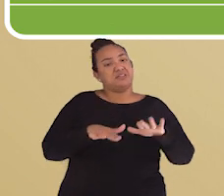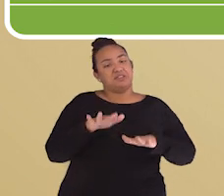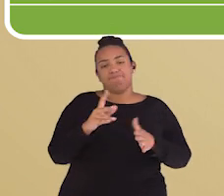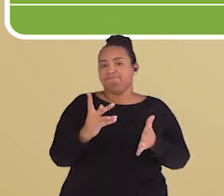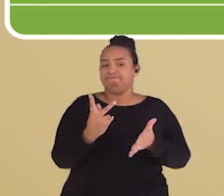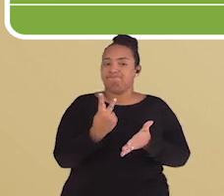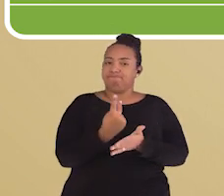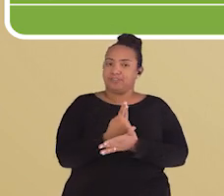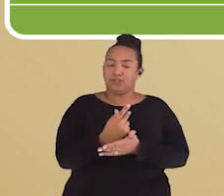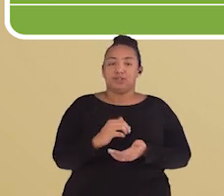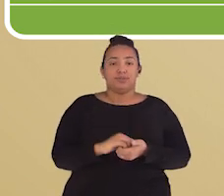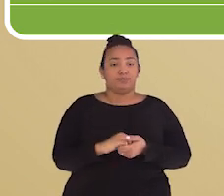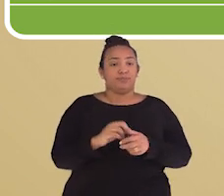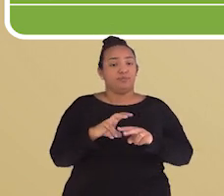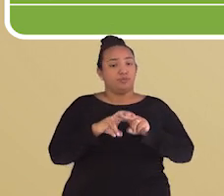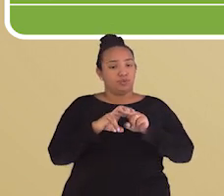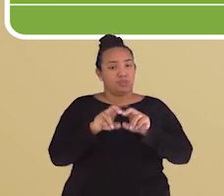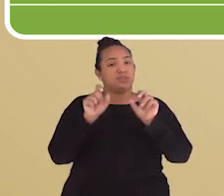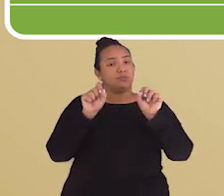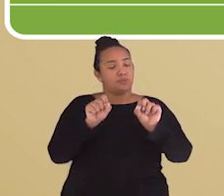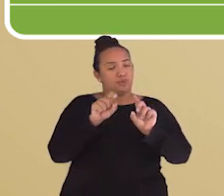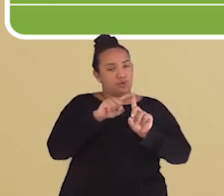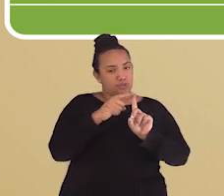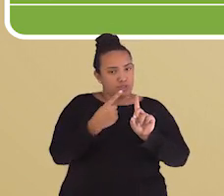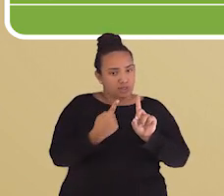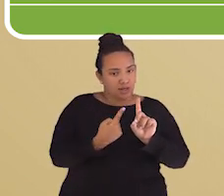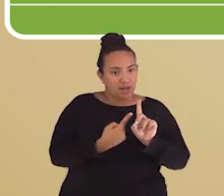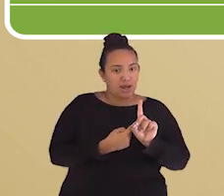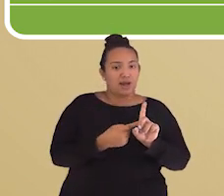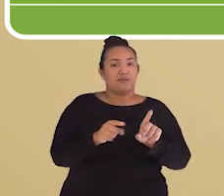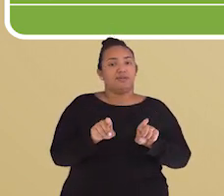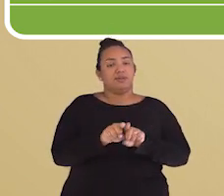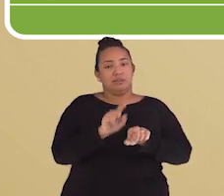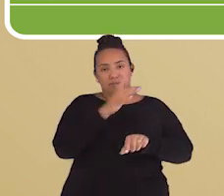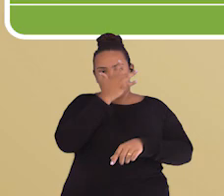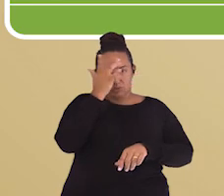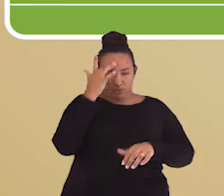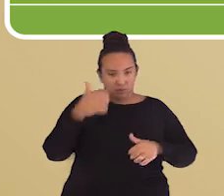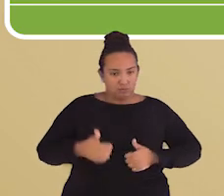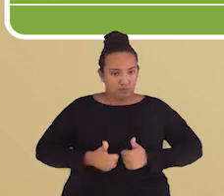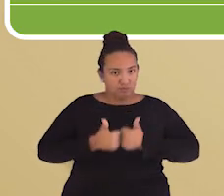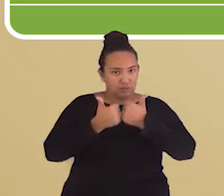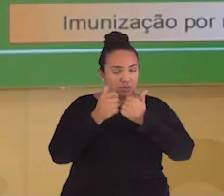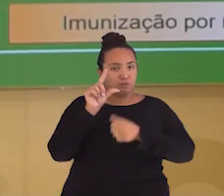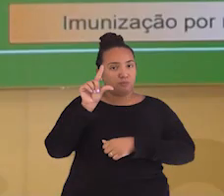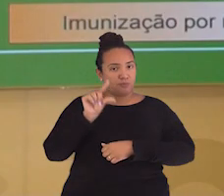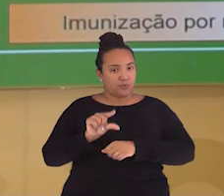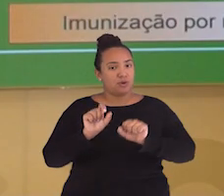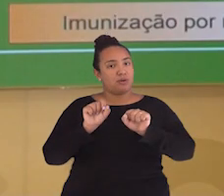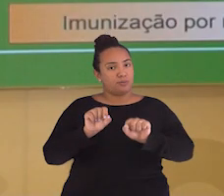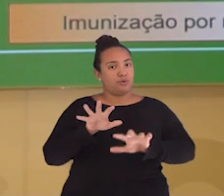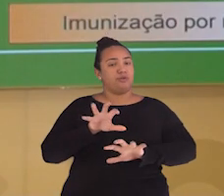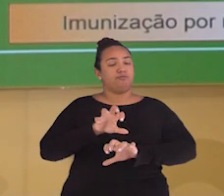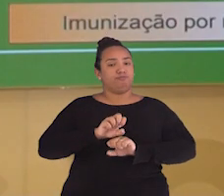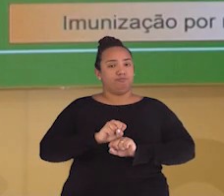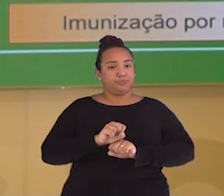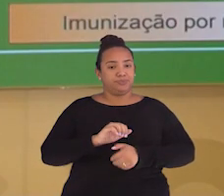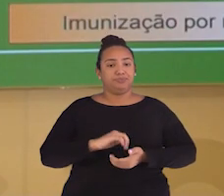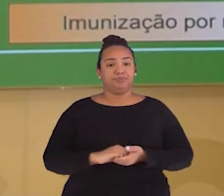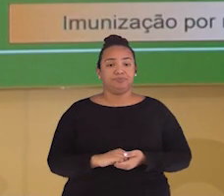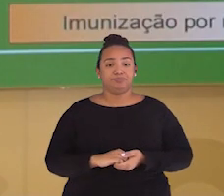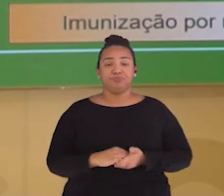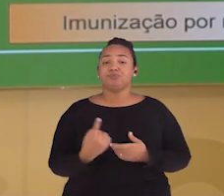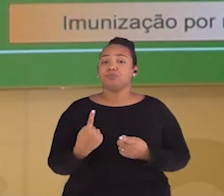ocorrem. Por isso, ela é segura para gestantes e pacientes com baixa imunidade. Porém, já que ela